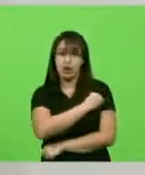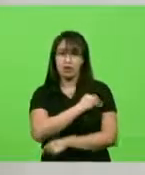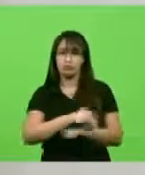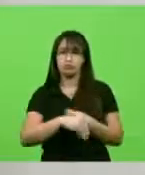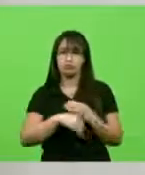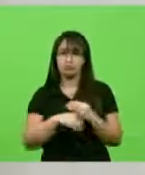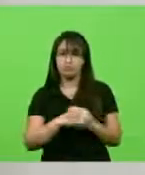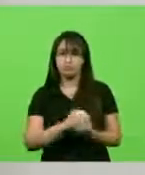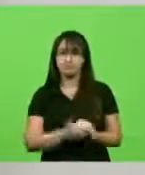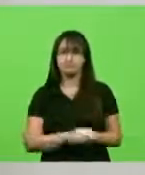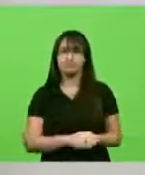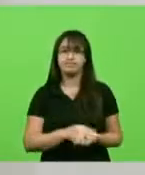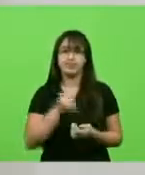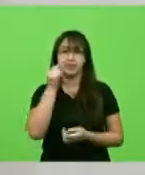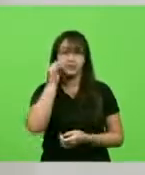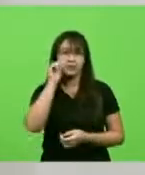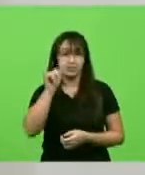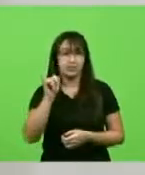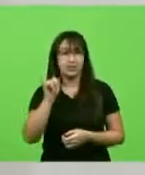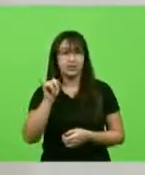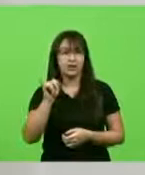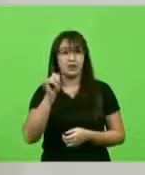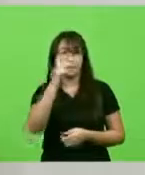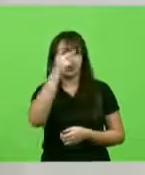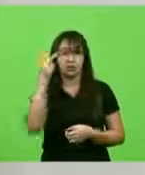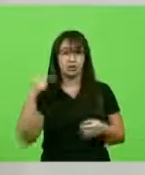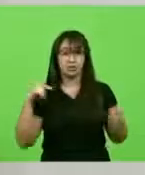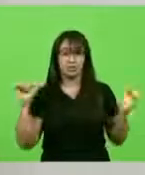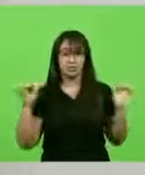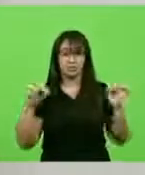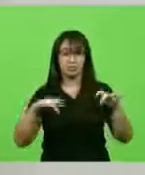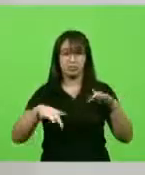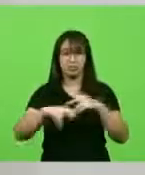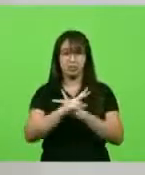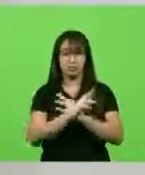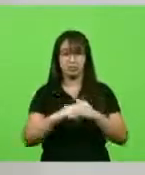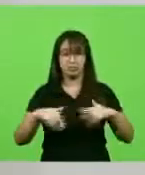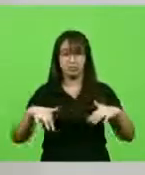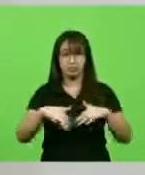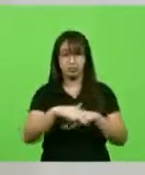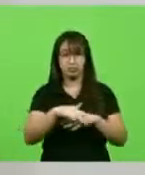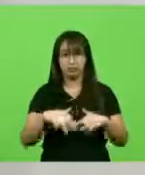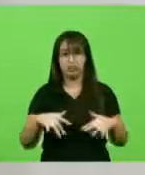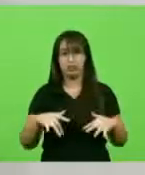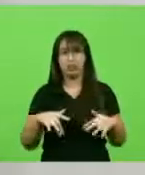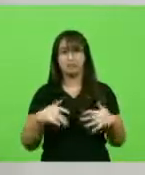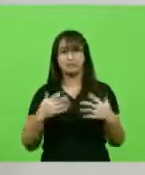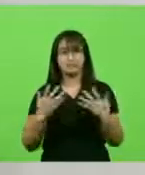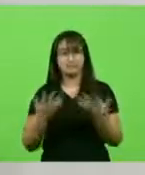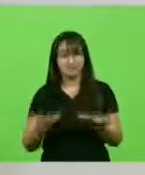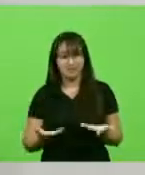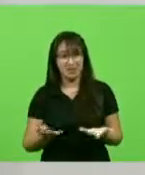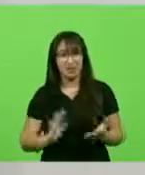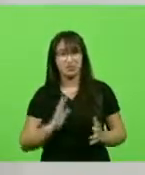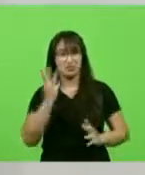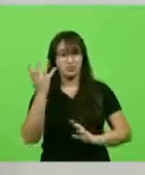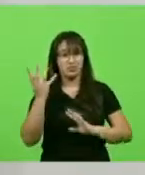evitar as aglomerações que, infelizmente, têm ocorrido com frequência